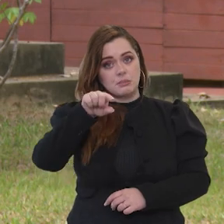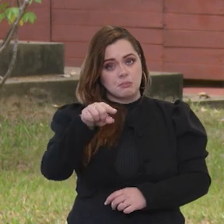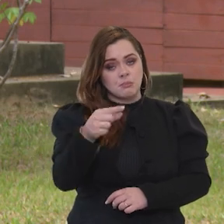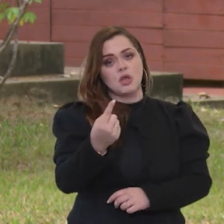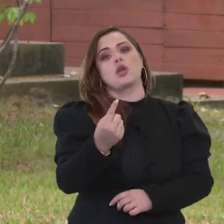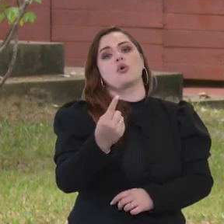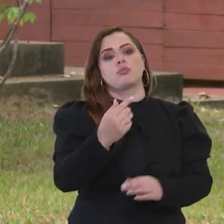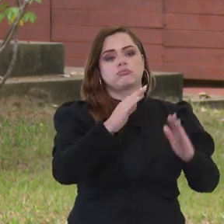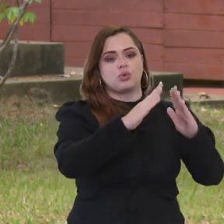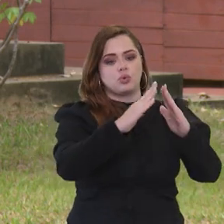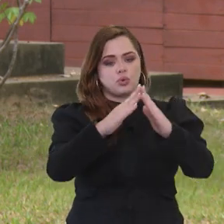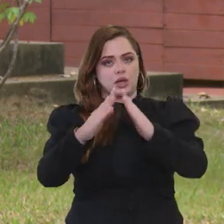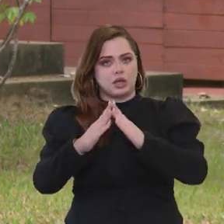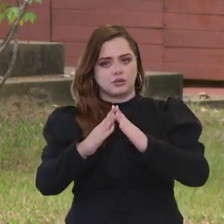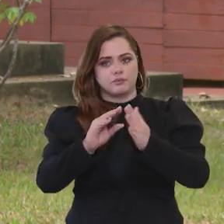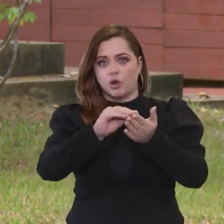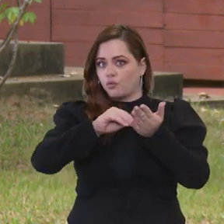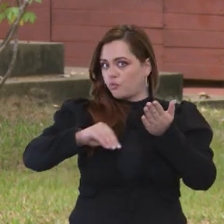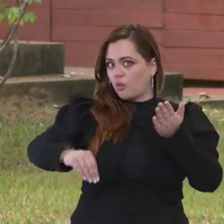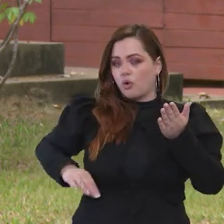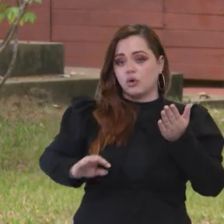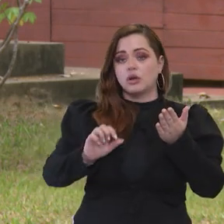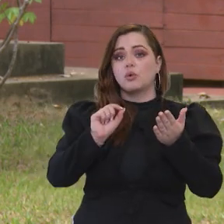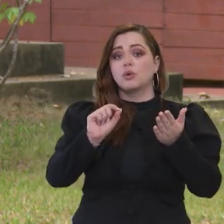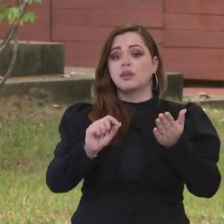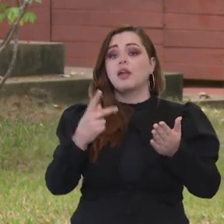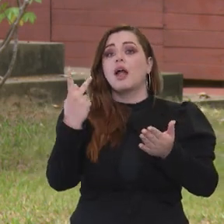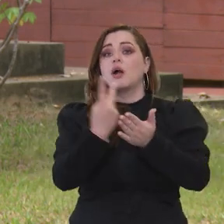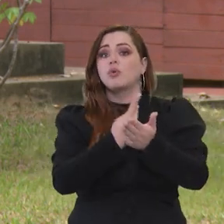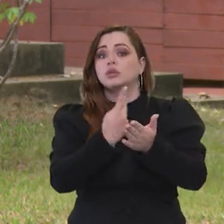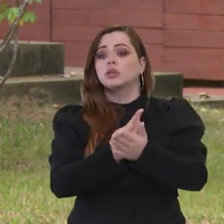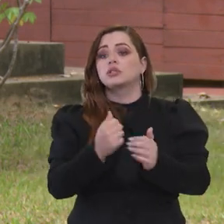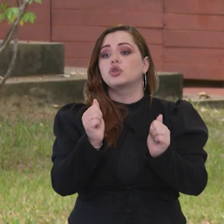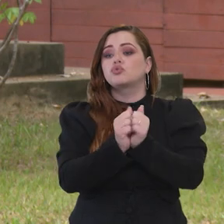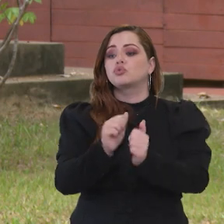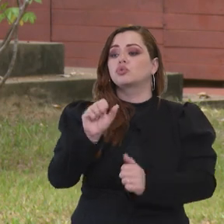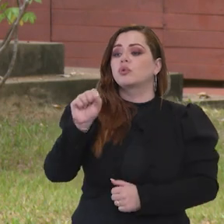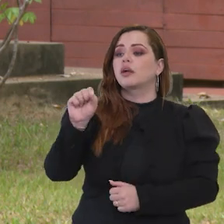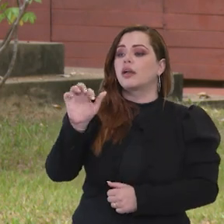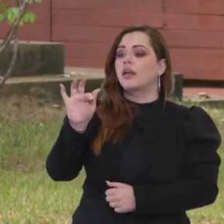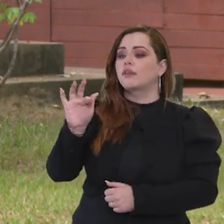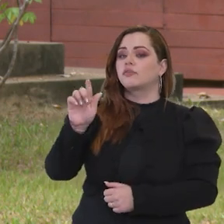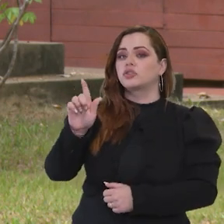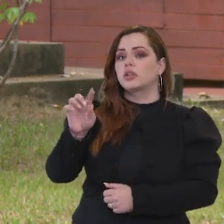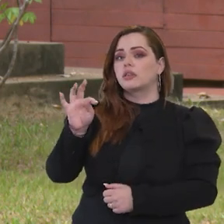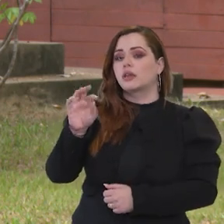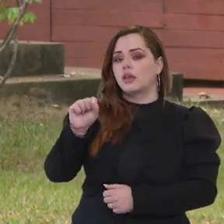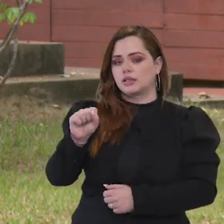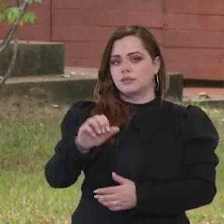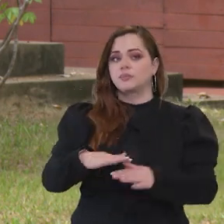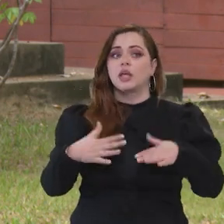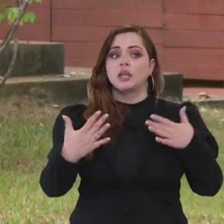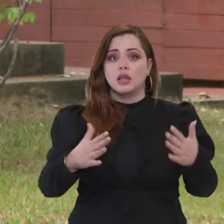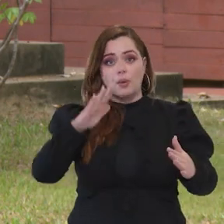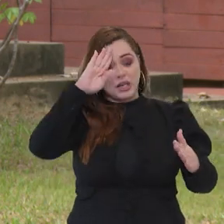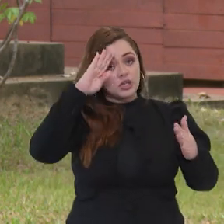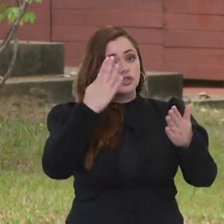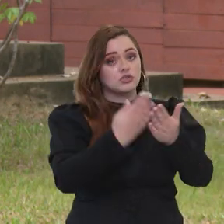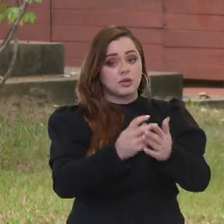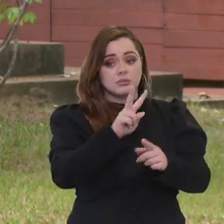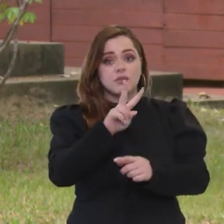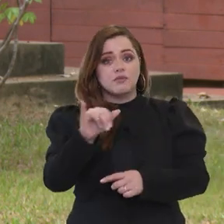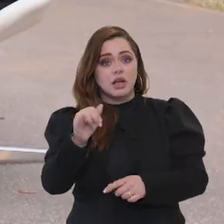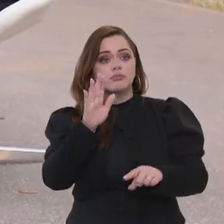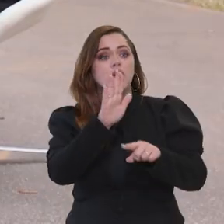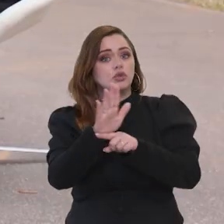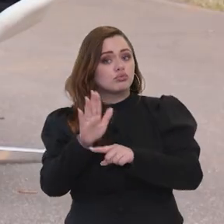previstas no Orçamento Geral da União. Fora o que vai ser feito com o FGTS. Então, a gente acredita que o Minha Casa Minha Vida vai ajudar muito